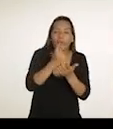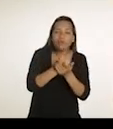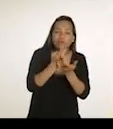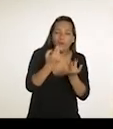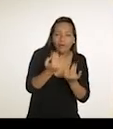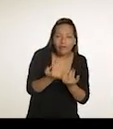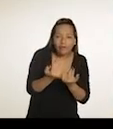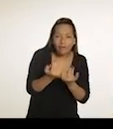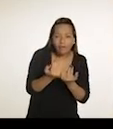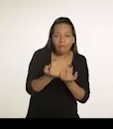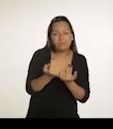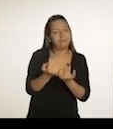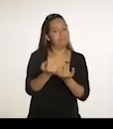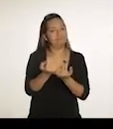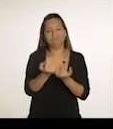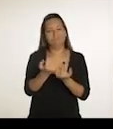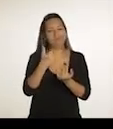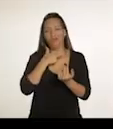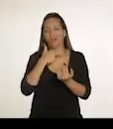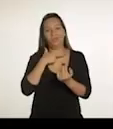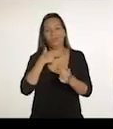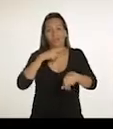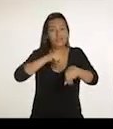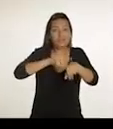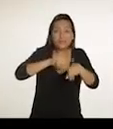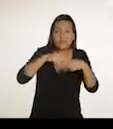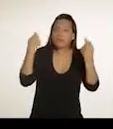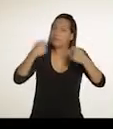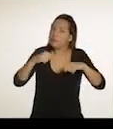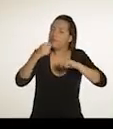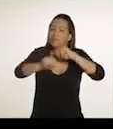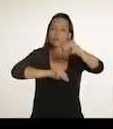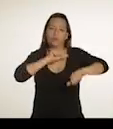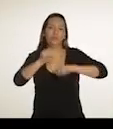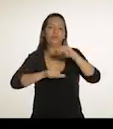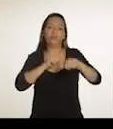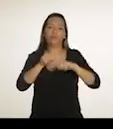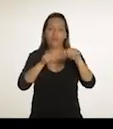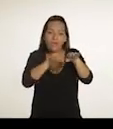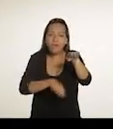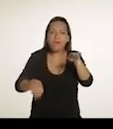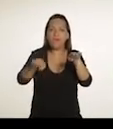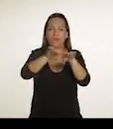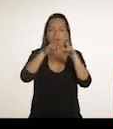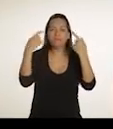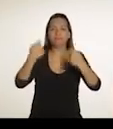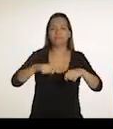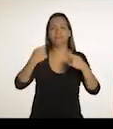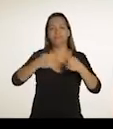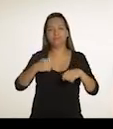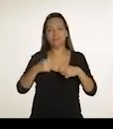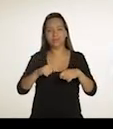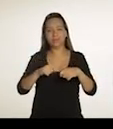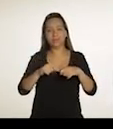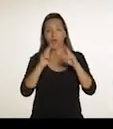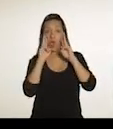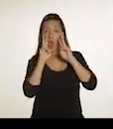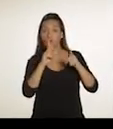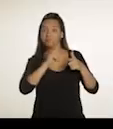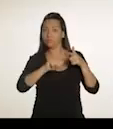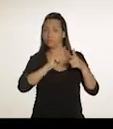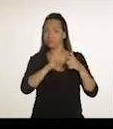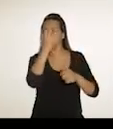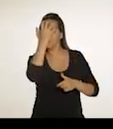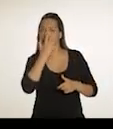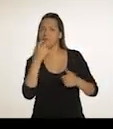continuem como estão. Mas chega uma hora que não dá mais. Tem que mudar, encarar os problemas. E aí é